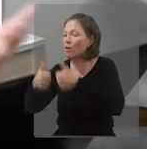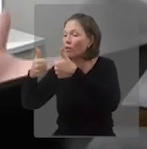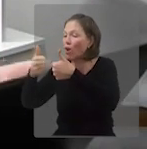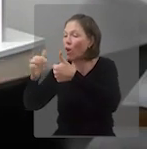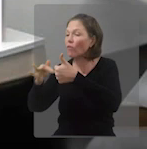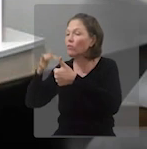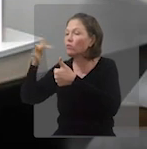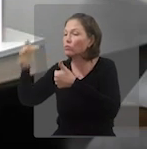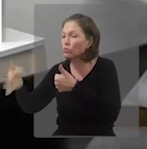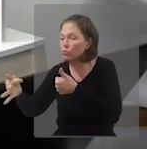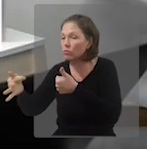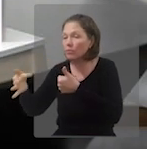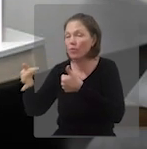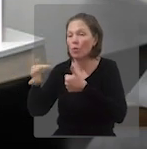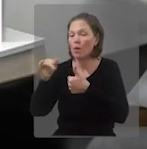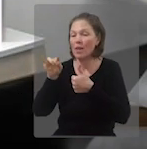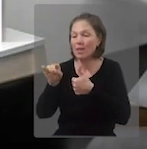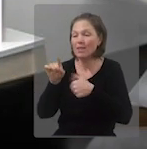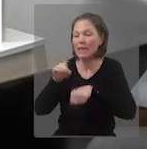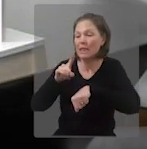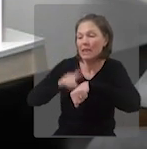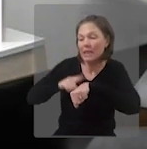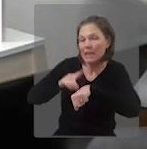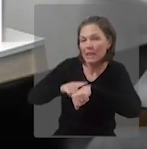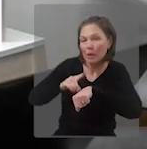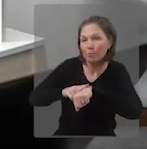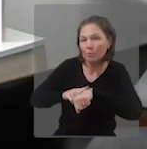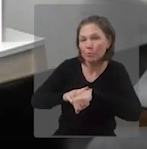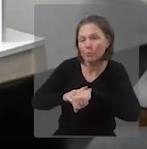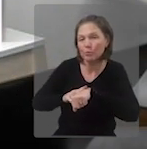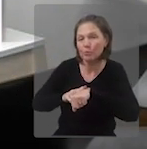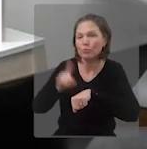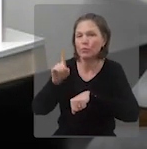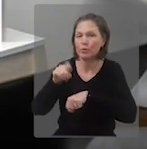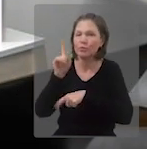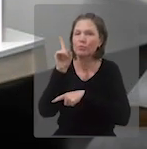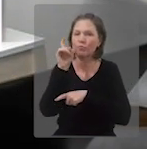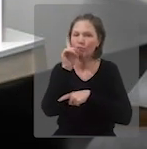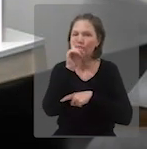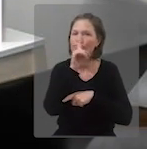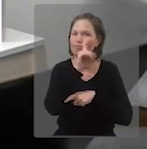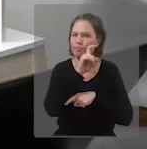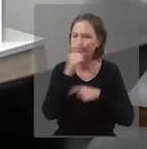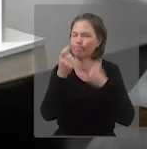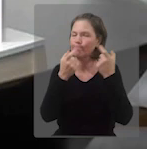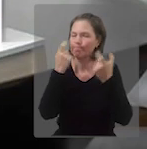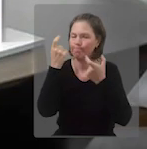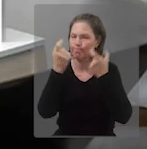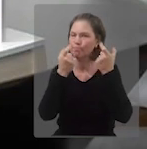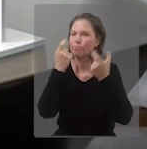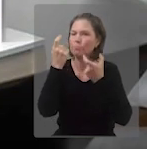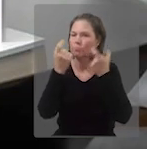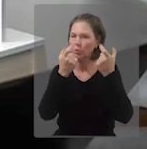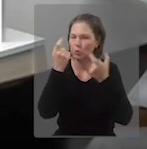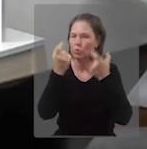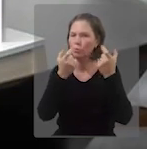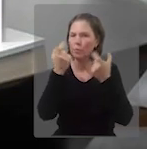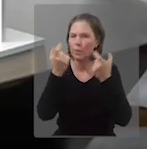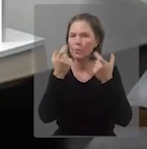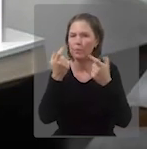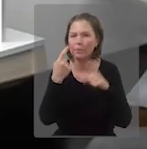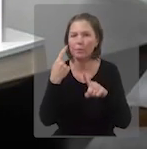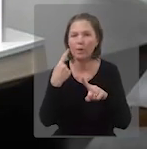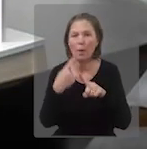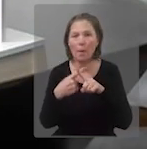melhores para frente. Então, esse detalhe do tempo tem sido um aspecto preocupante